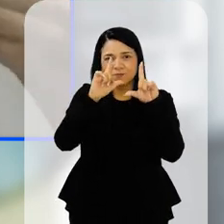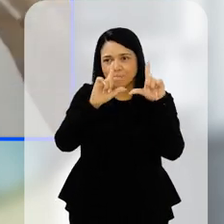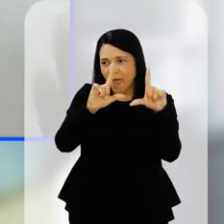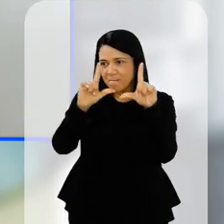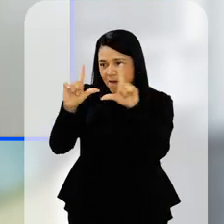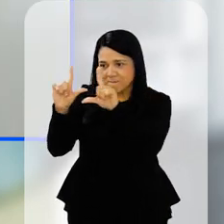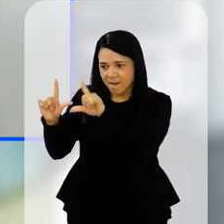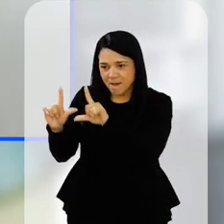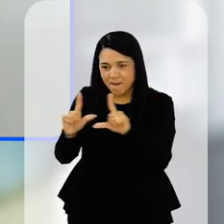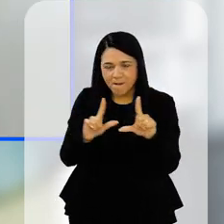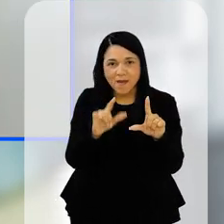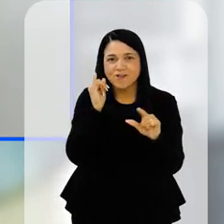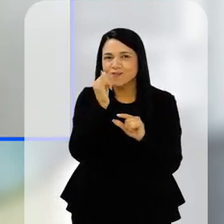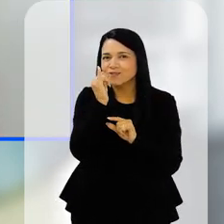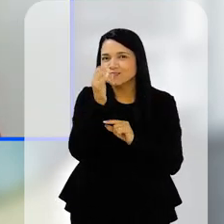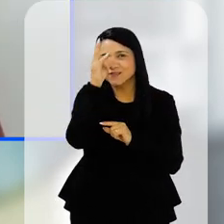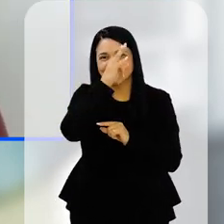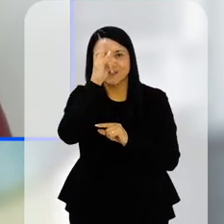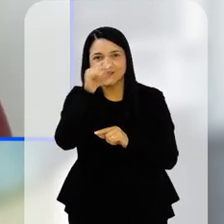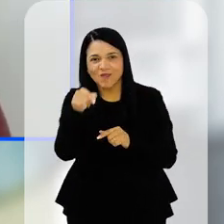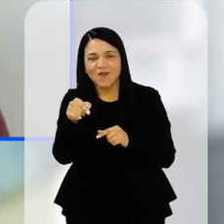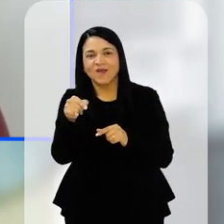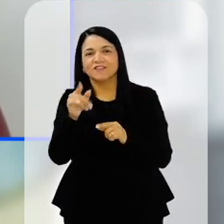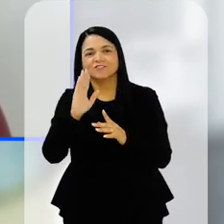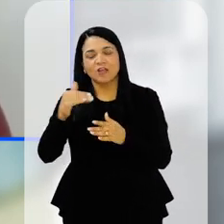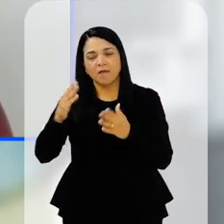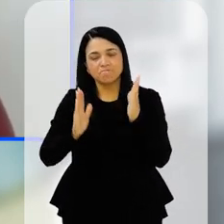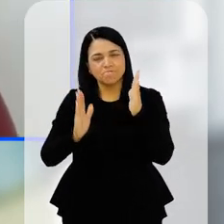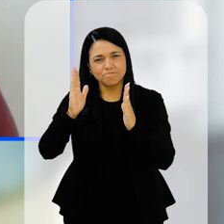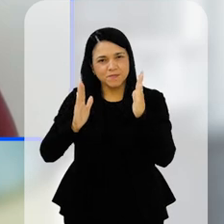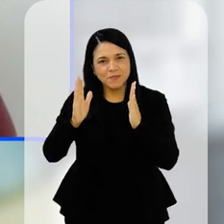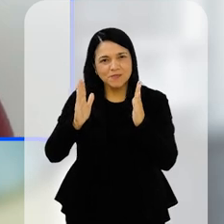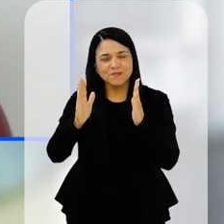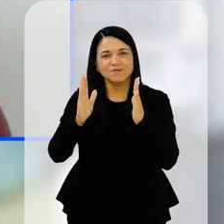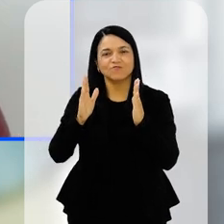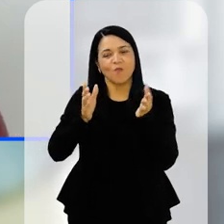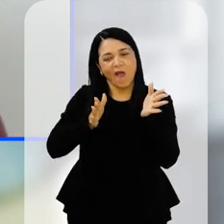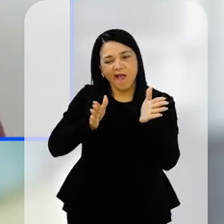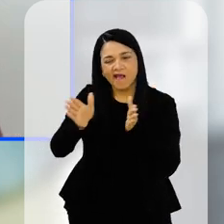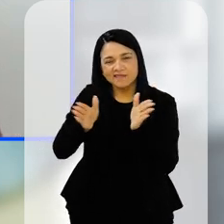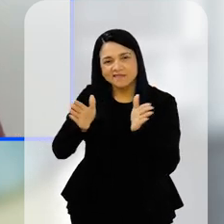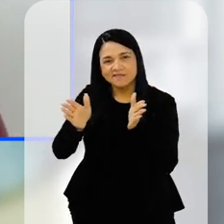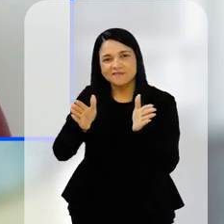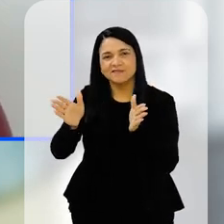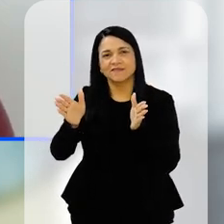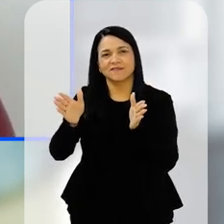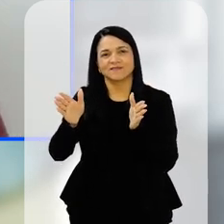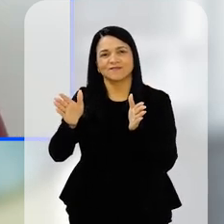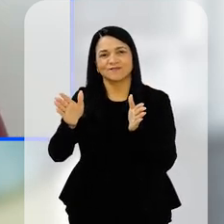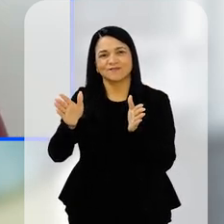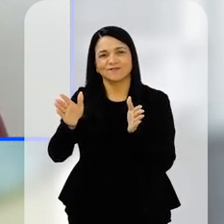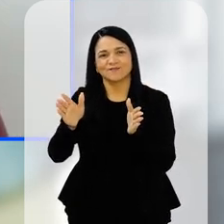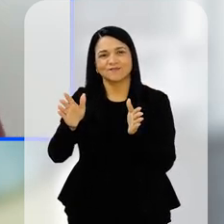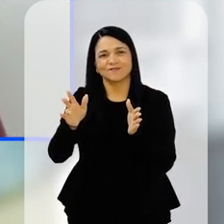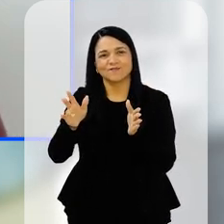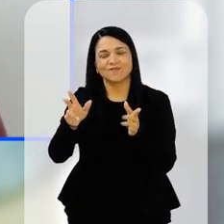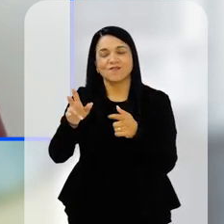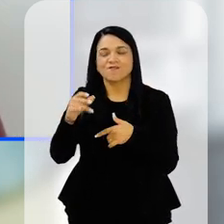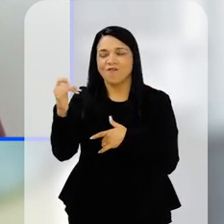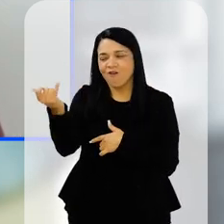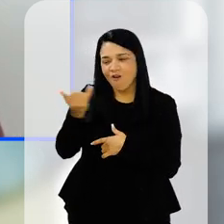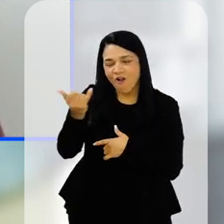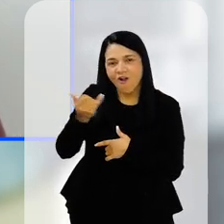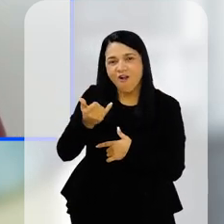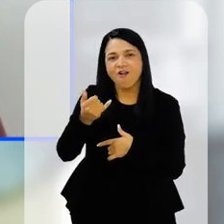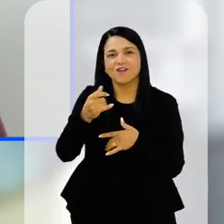ser contada uma história, então, é importante que, nesse período, você ter esse acesso alguém que te conte uma